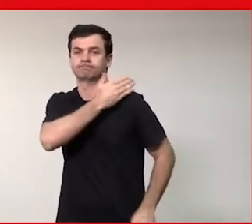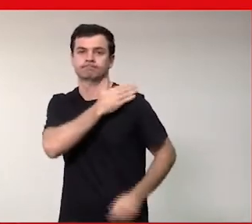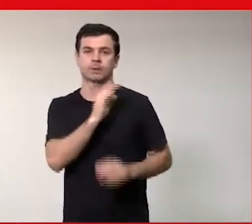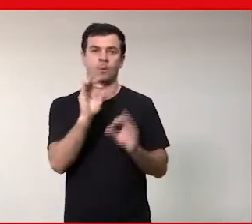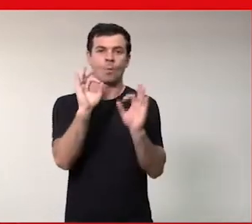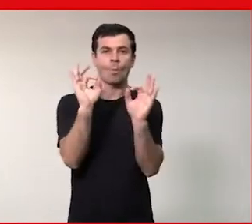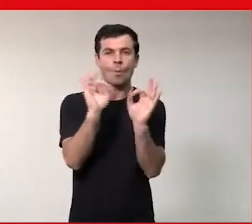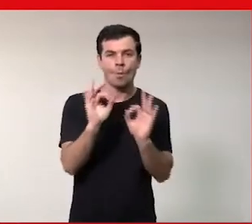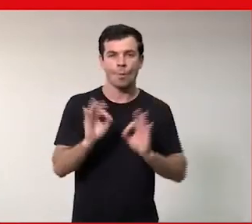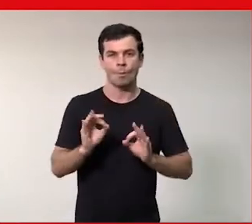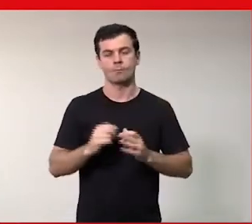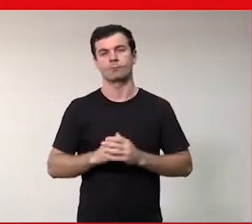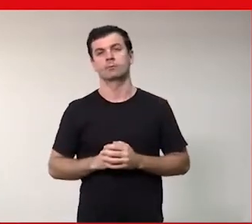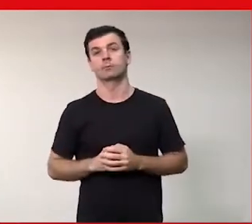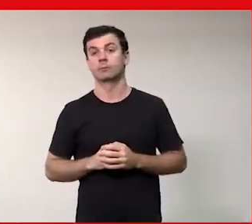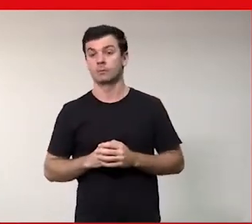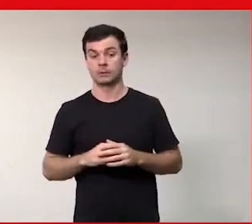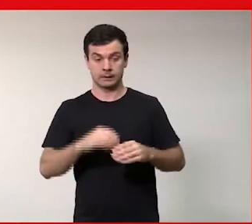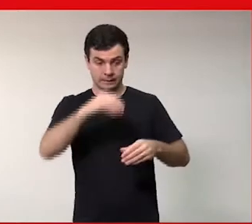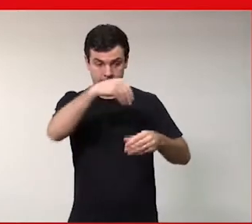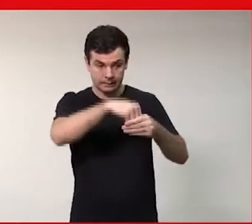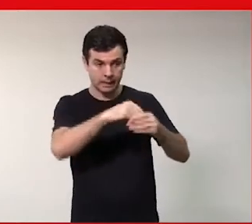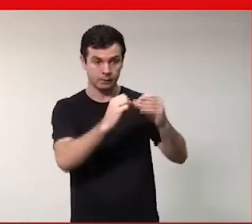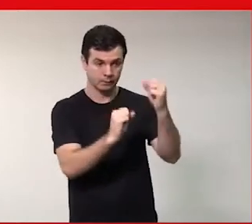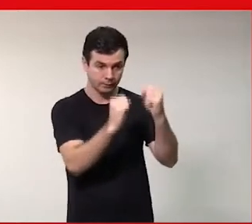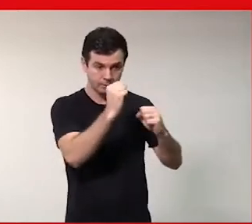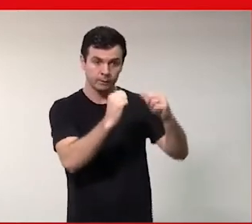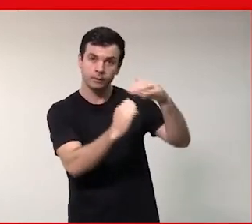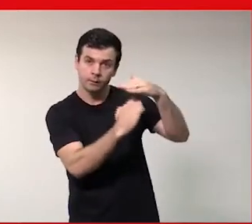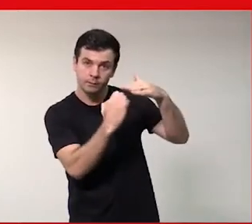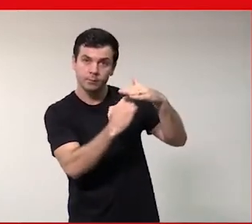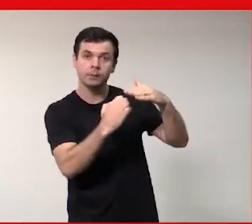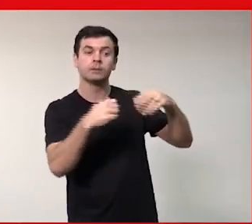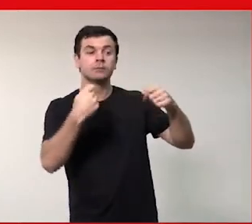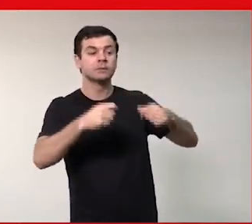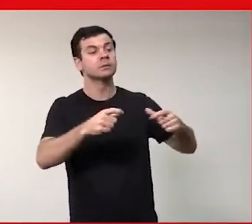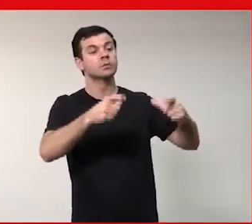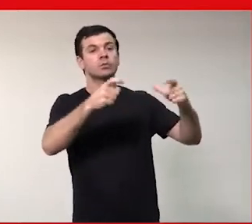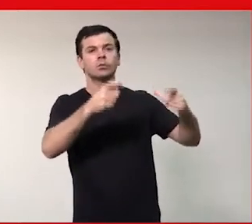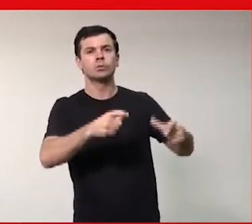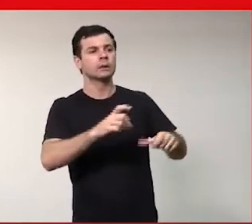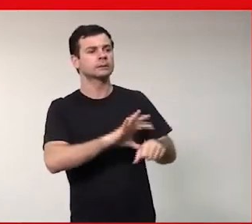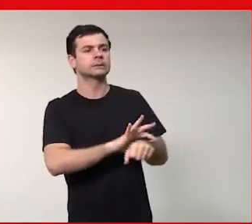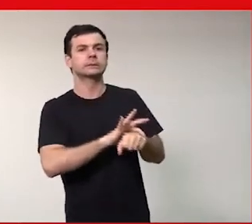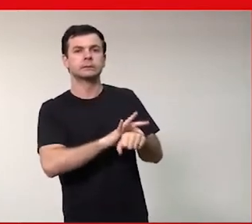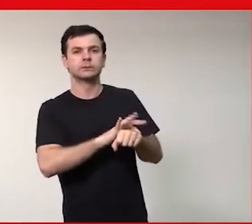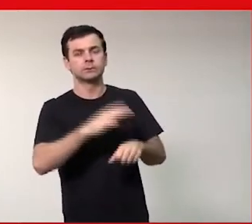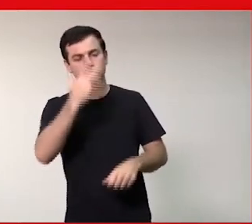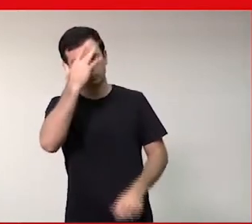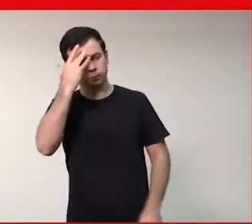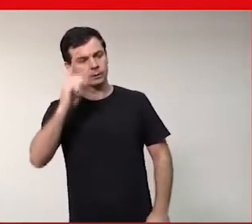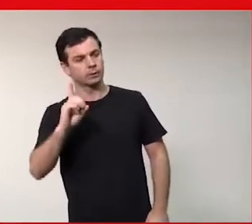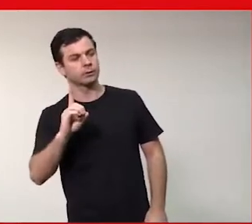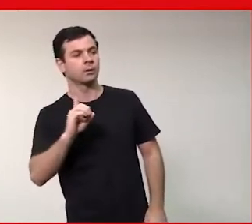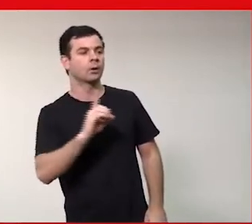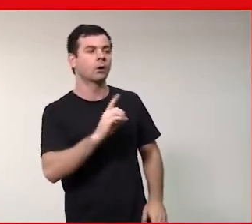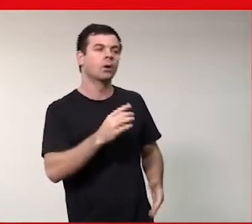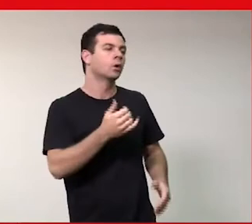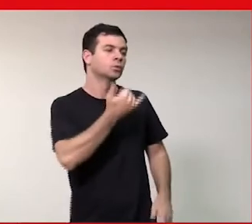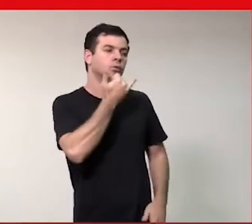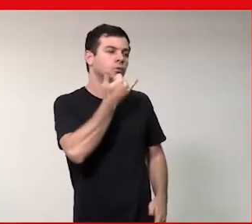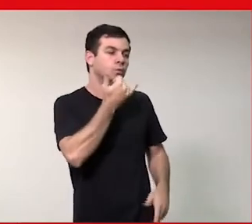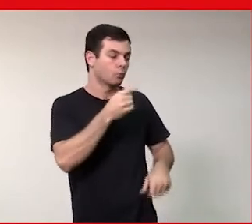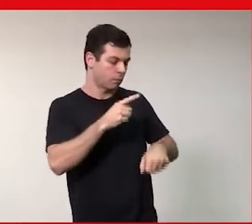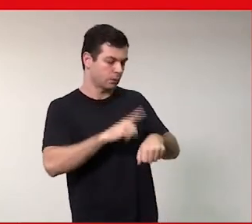Você precisa criar ambientes que sejam ambientes seguros, onde as pessoas podem chegar e dizer, olha, eu preciso que essa reunião não seja